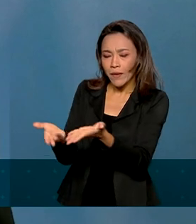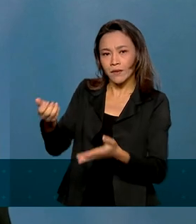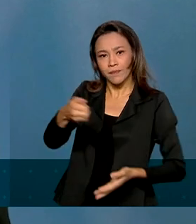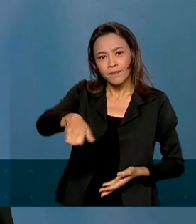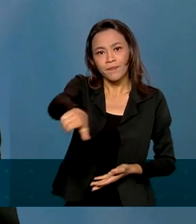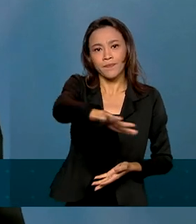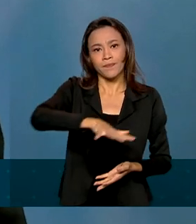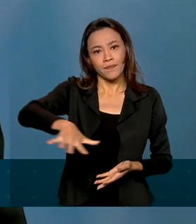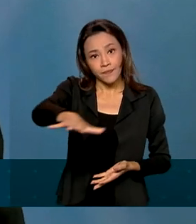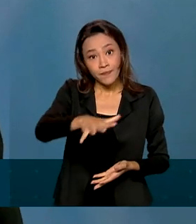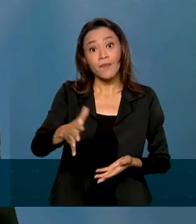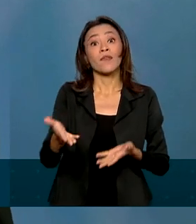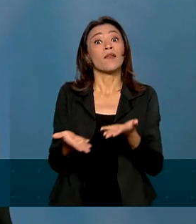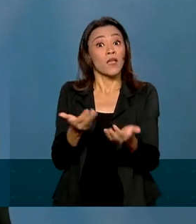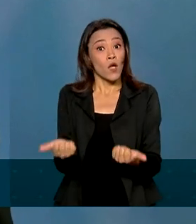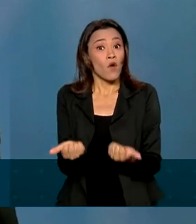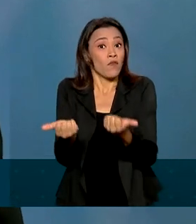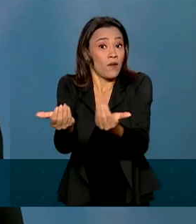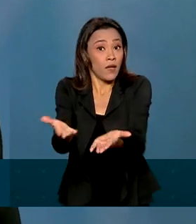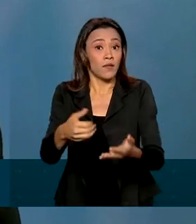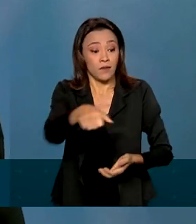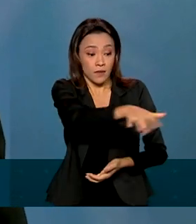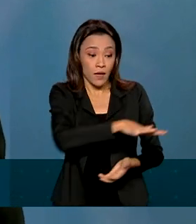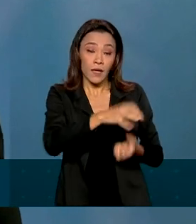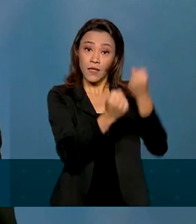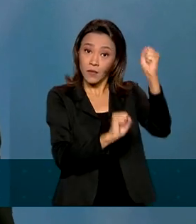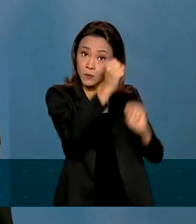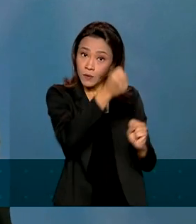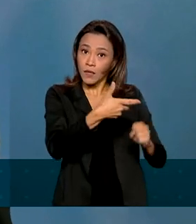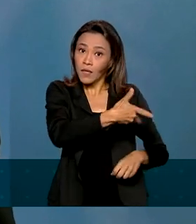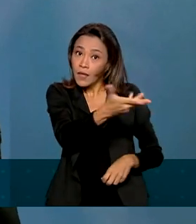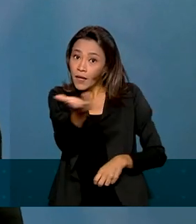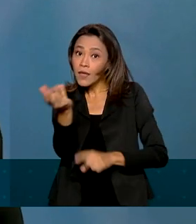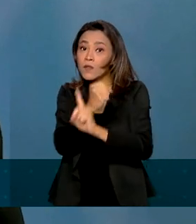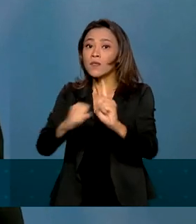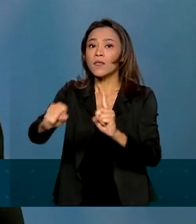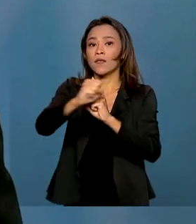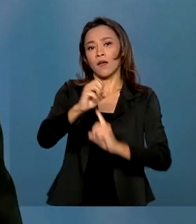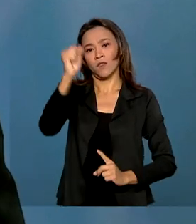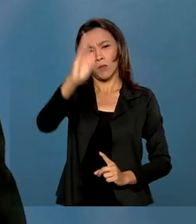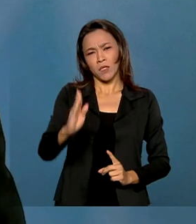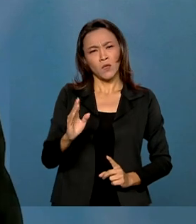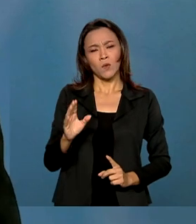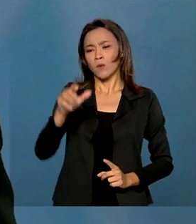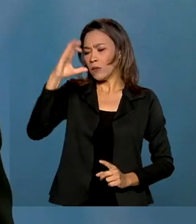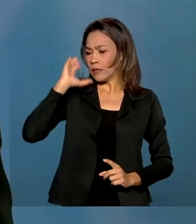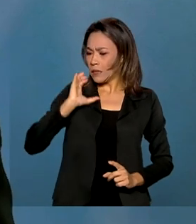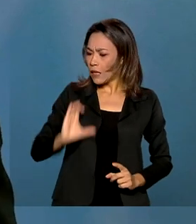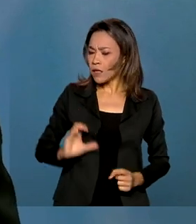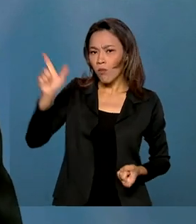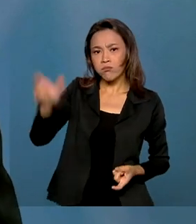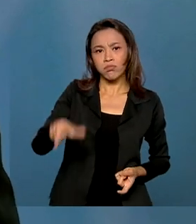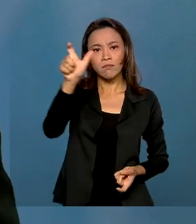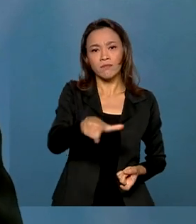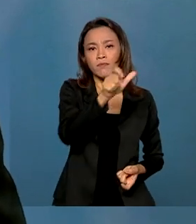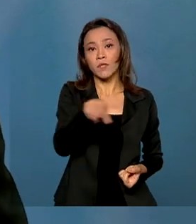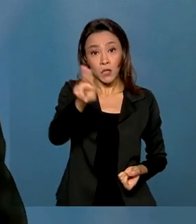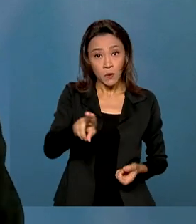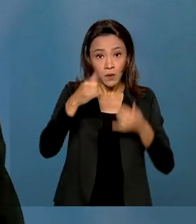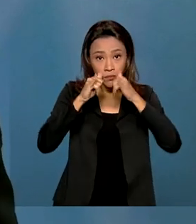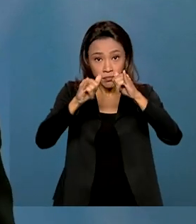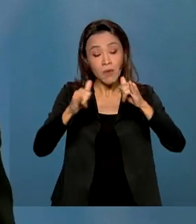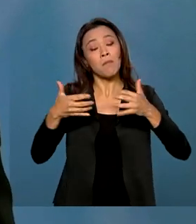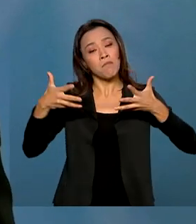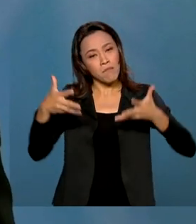serviços e da indústria, a sociedade brasileira, todo cidadão consumidor, participe